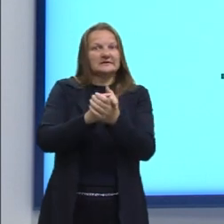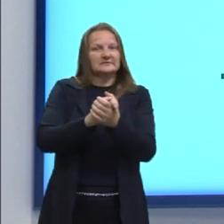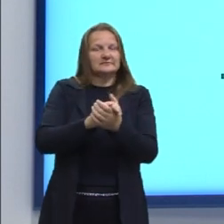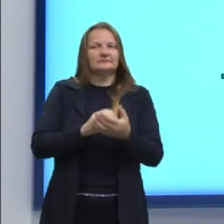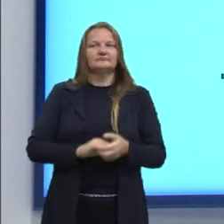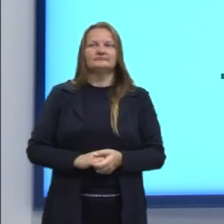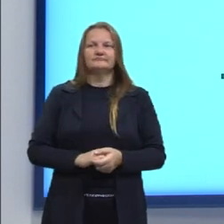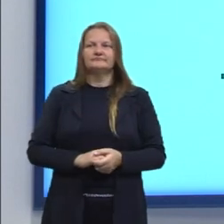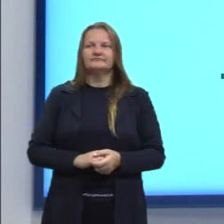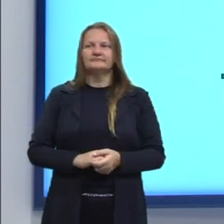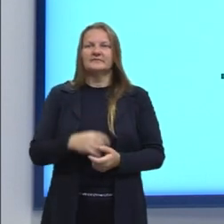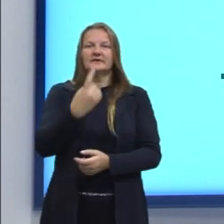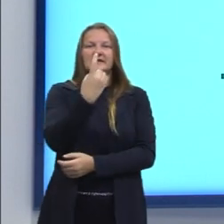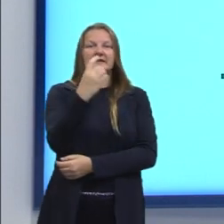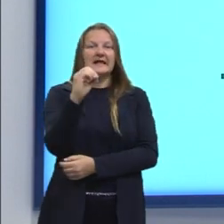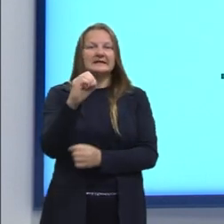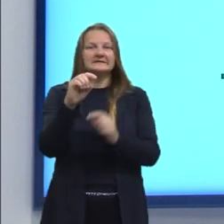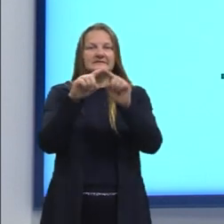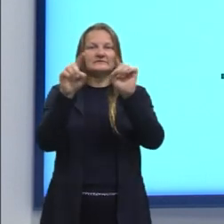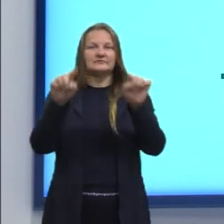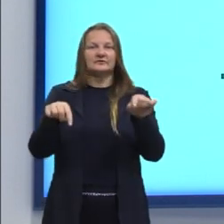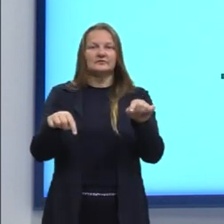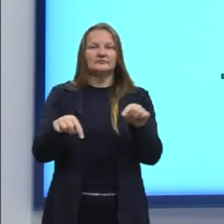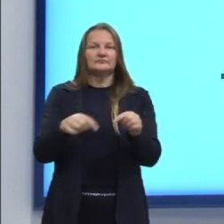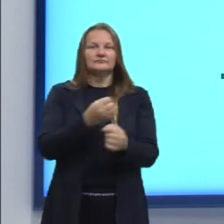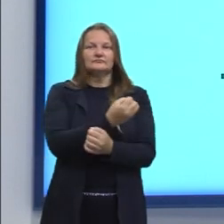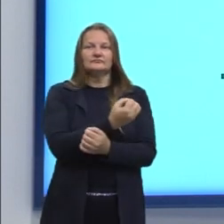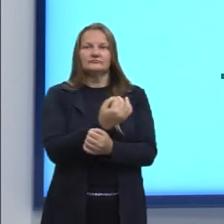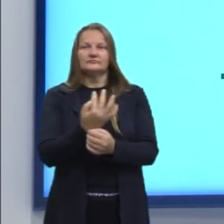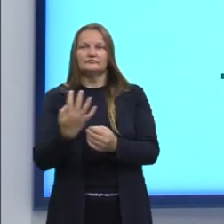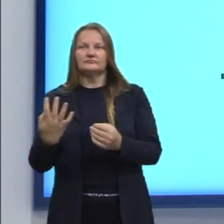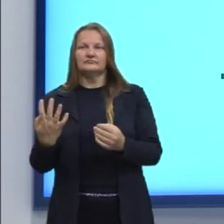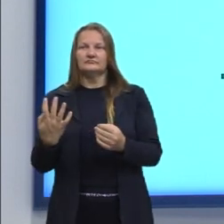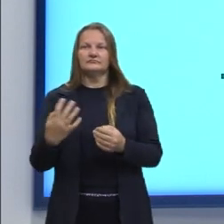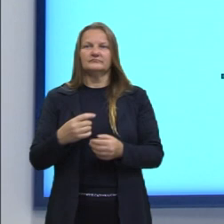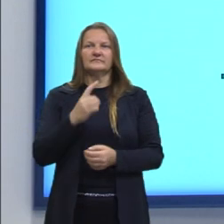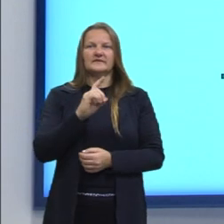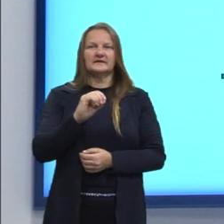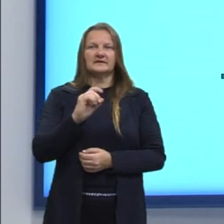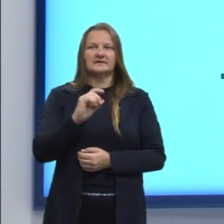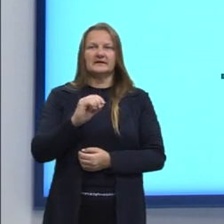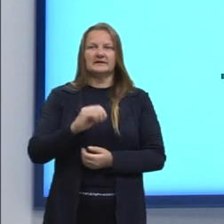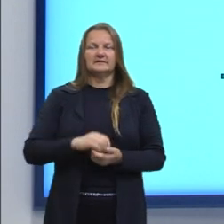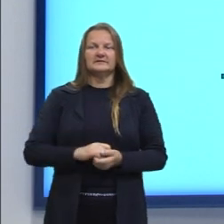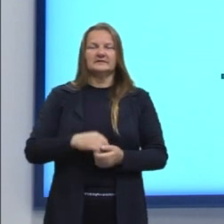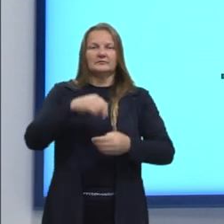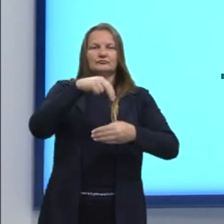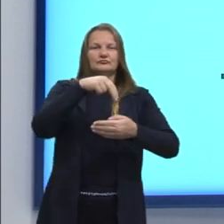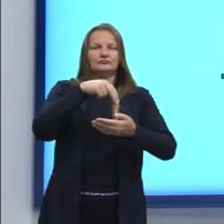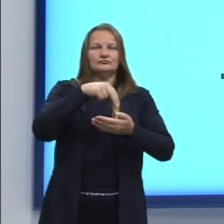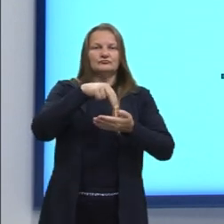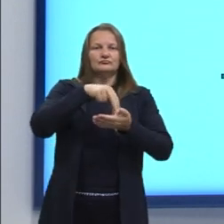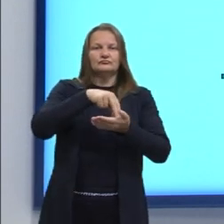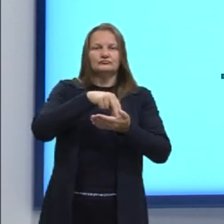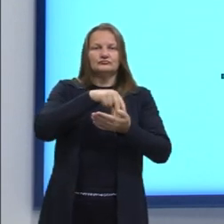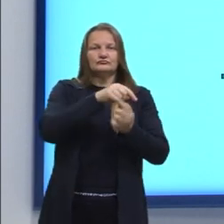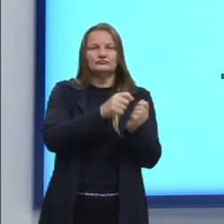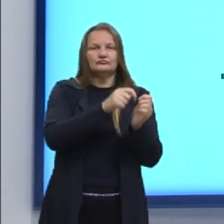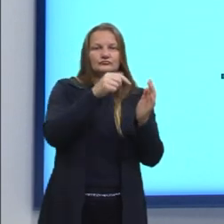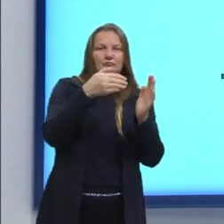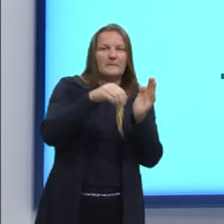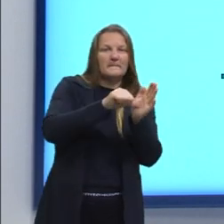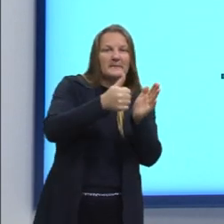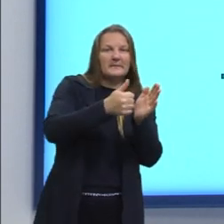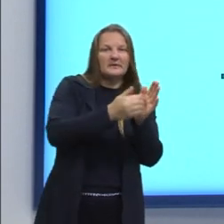Nós temos 10 funcionários, né? Então aqui eu destaquei ali as 10 posições e nós temos ali